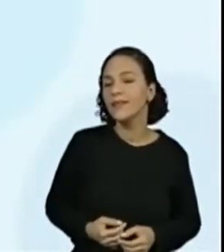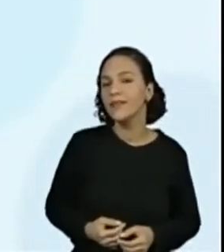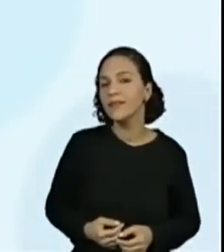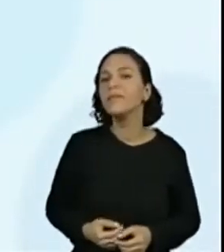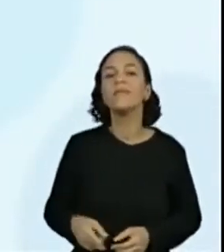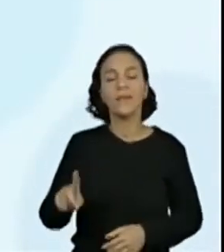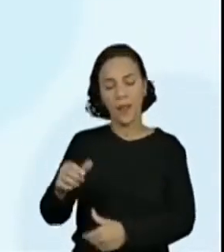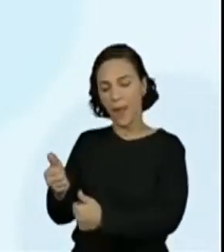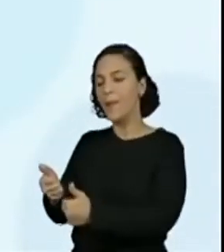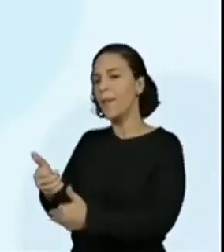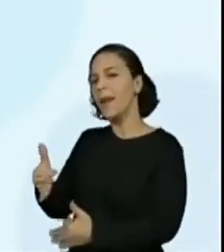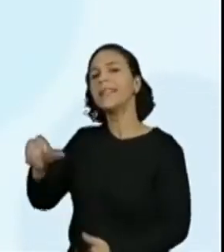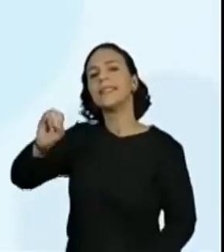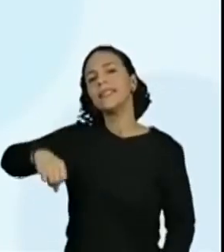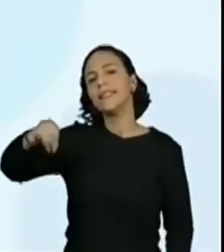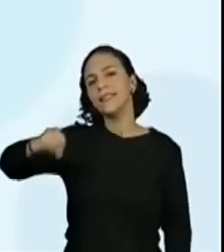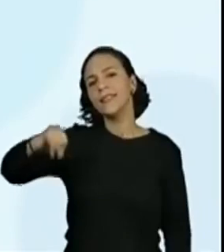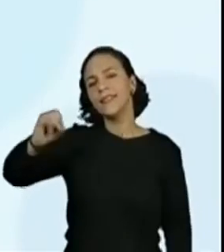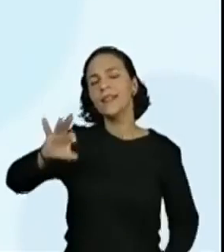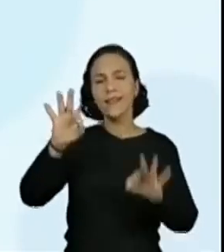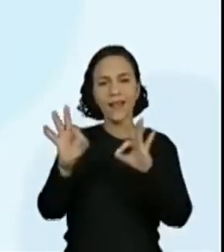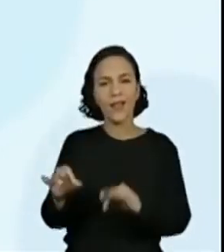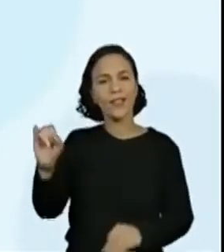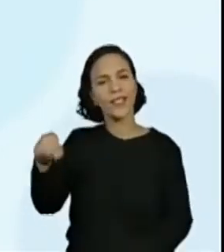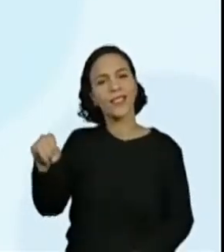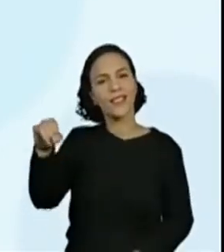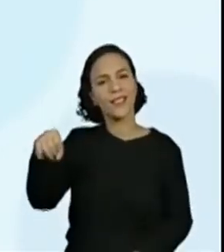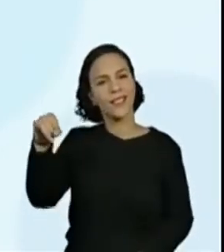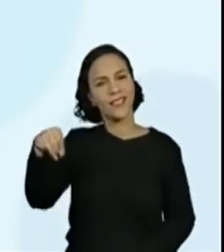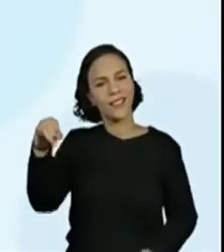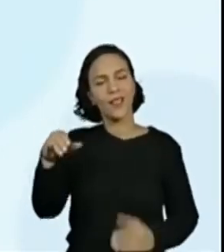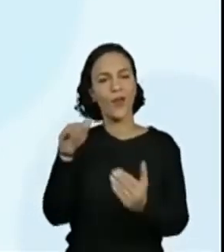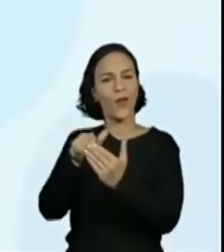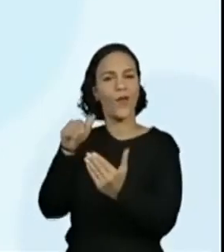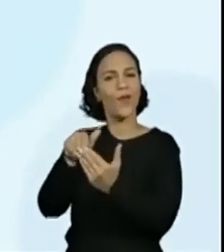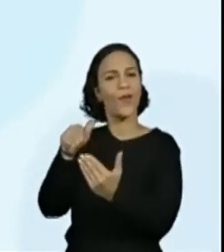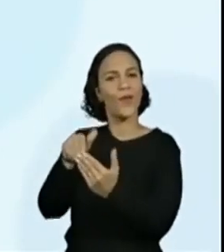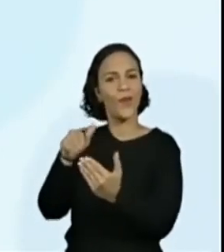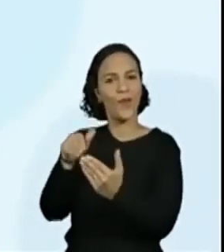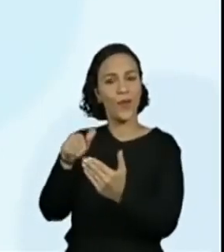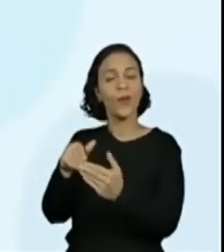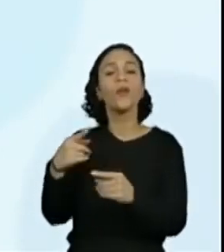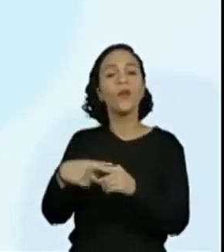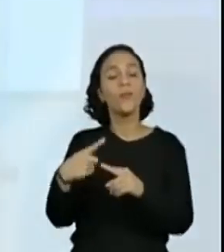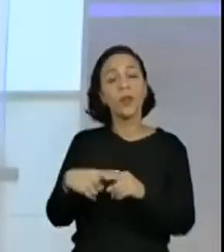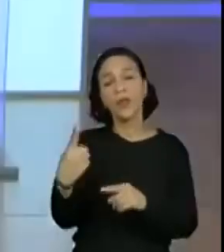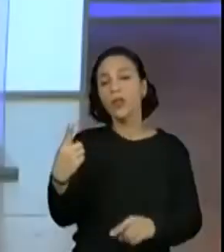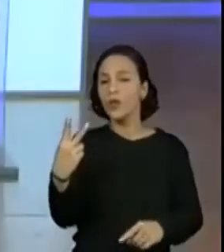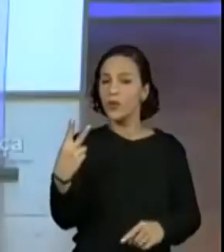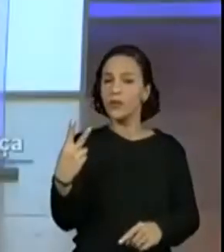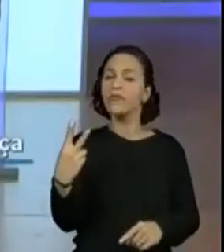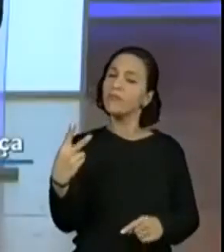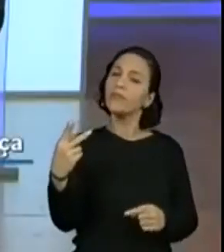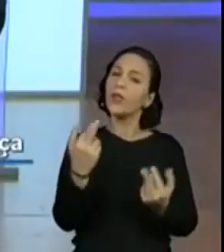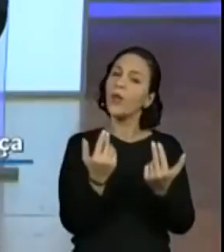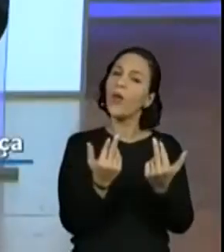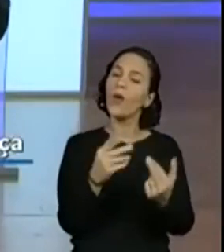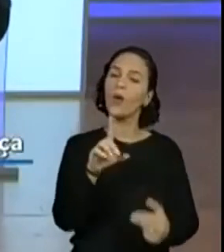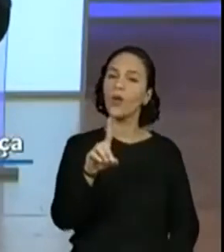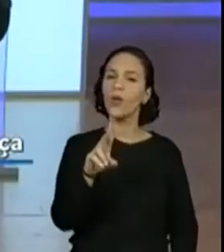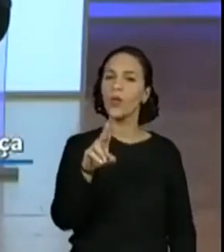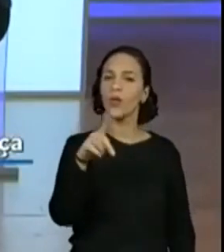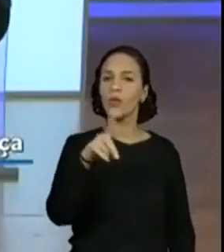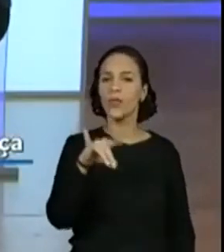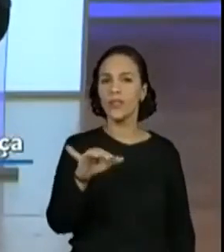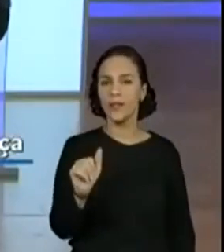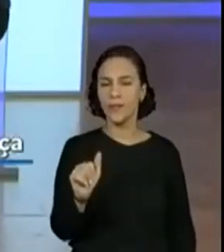Ó, todo mundo colocando que sim, a Valentina, o Gustavo, que concorda sim, porque uma dúzia são doze. Exato. Então, como é que fica a